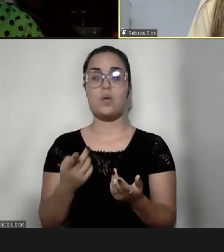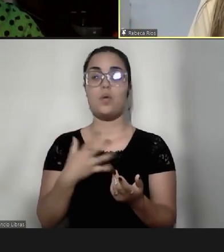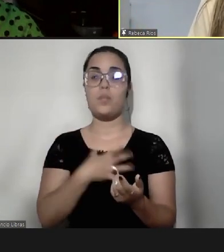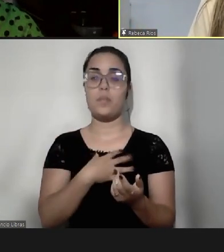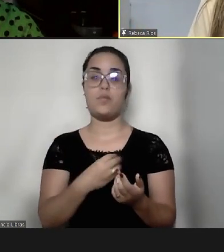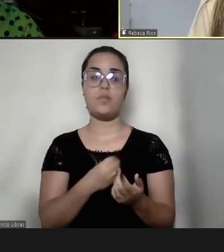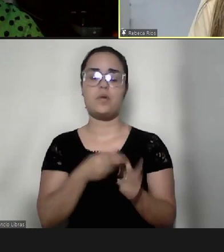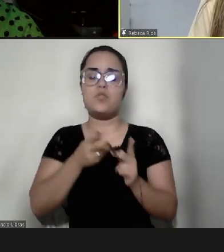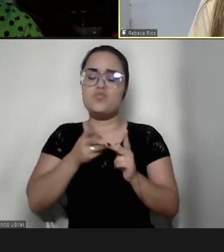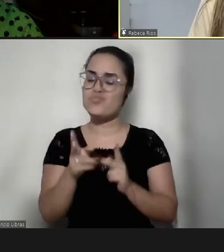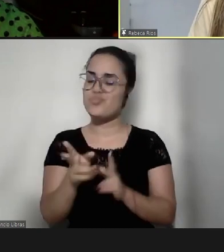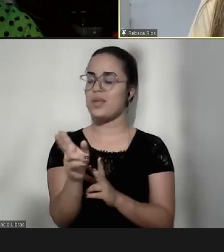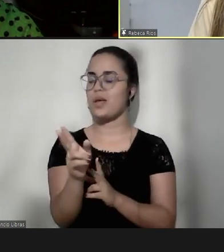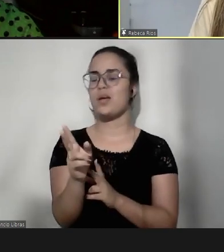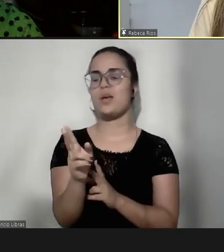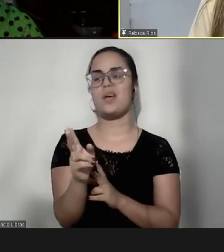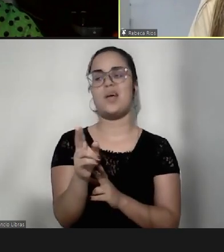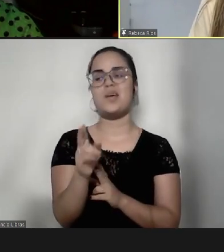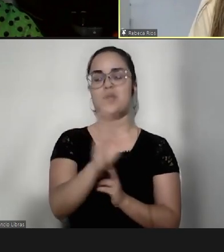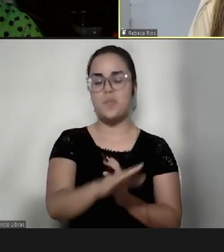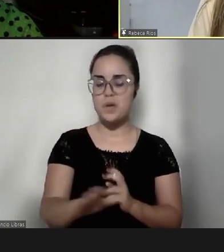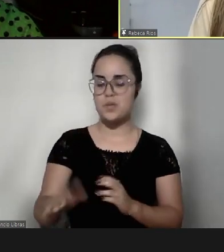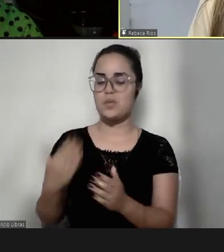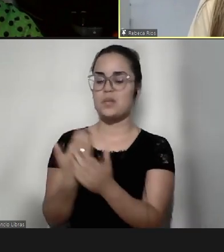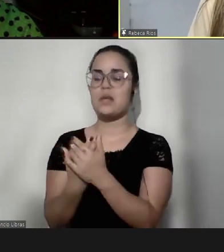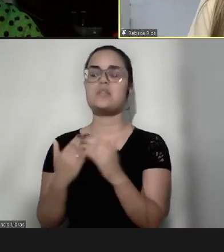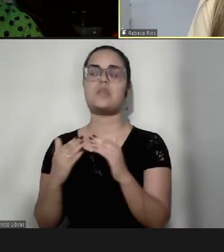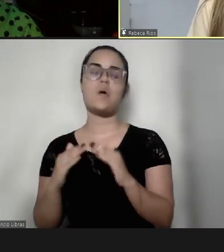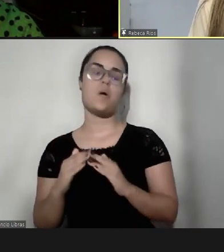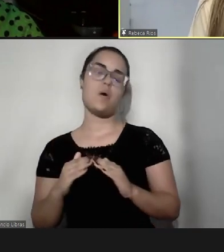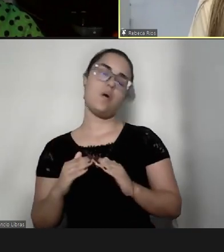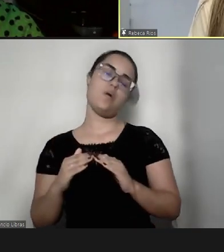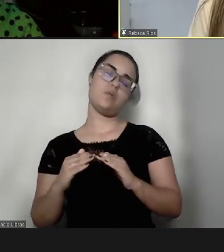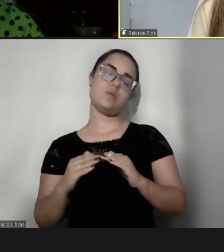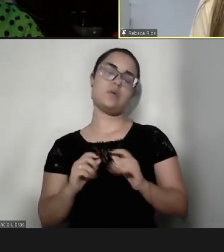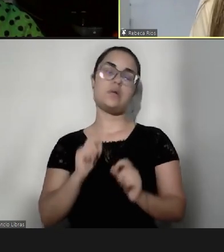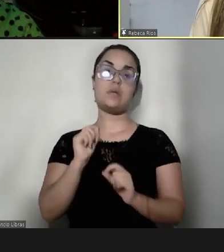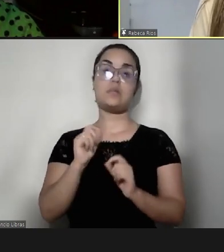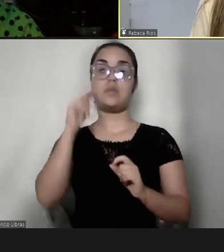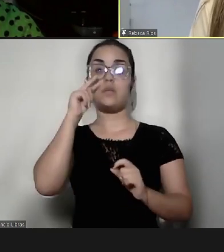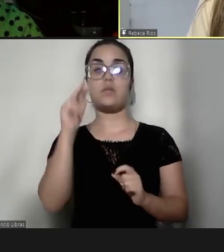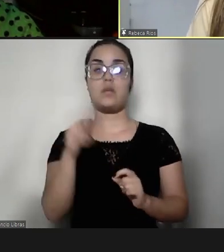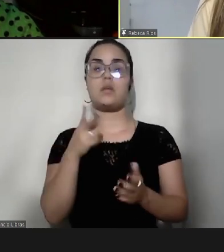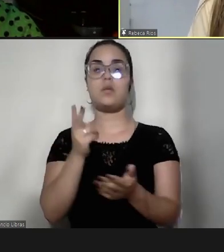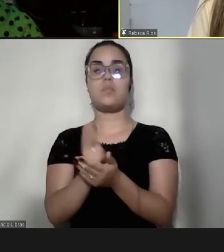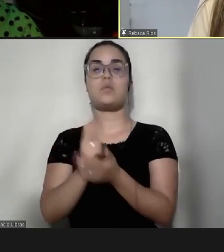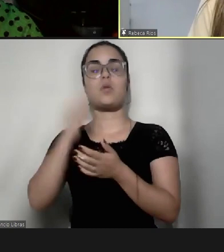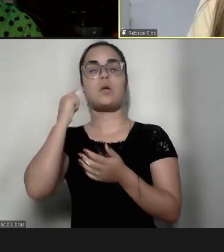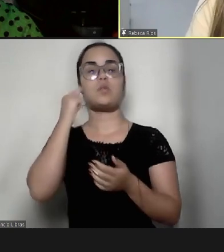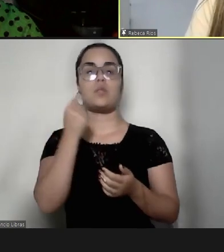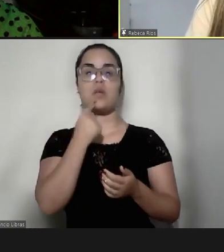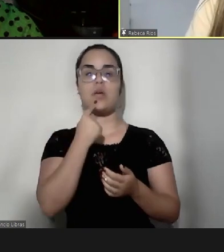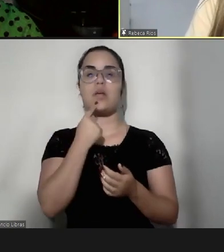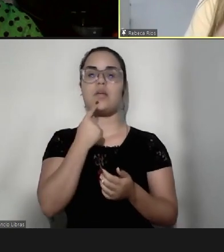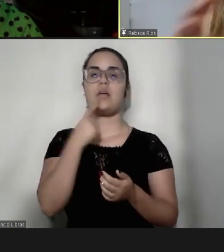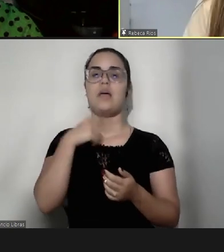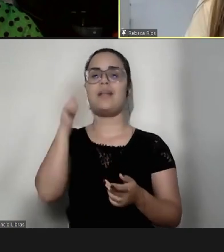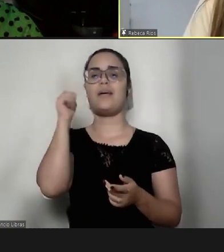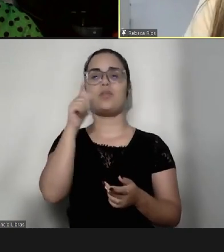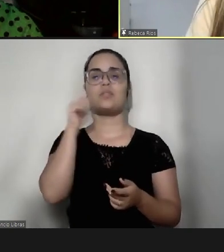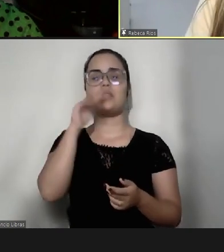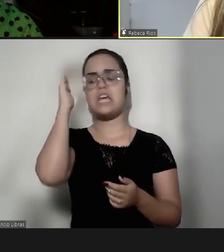foi um garoto na escola, assim, que, para vocês verem, que mesmo com a surdez e sem ouvir nada, ele conseguia